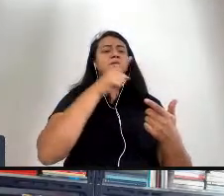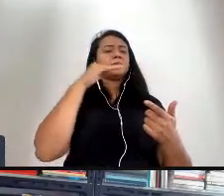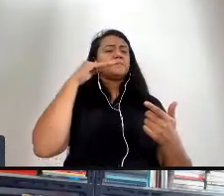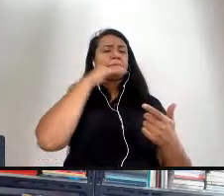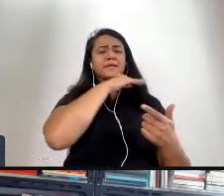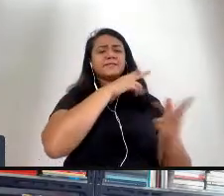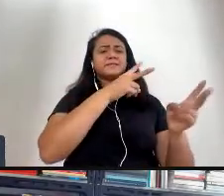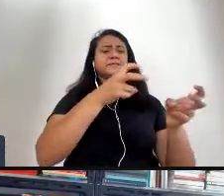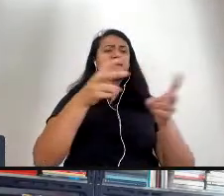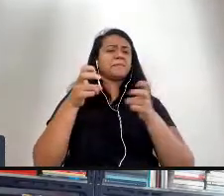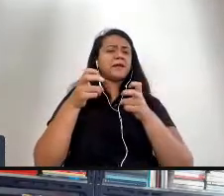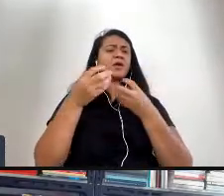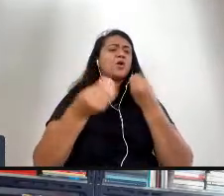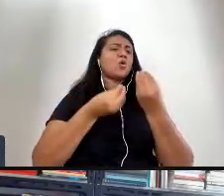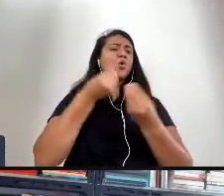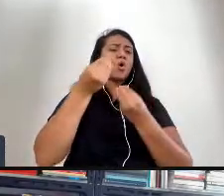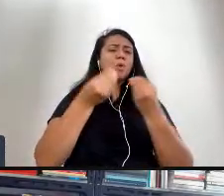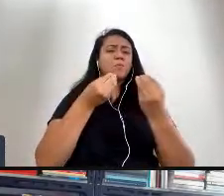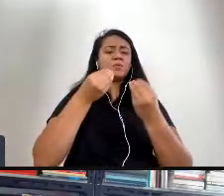o outro né